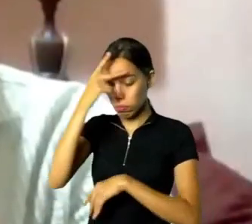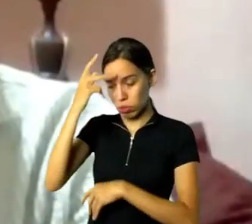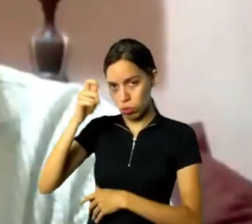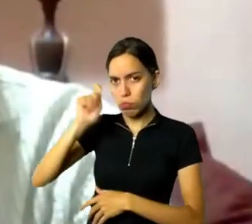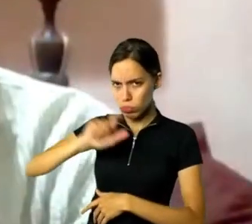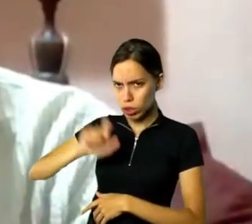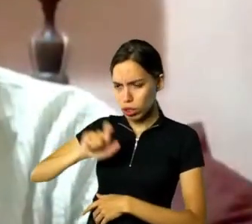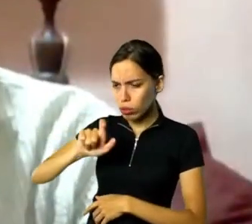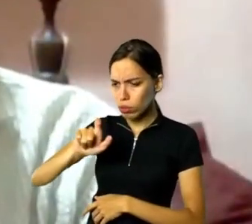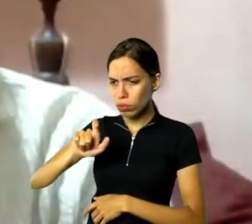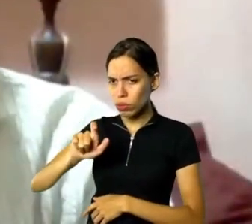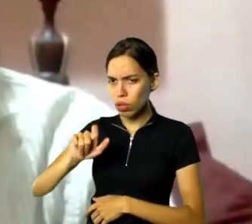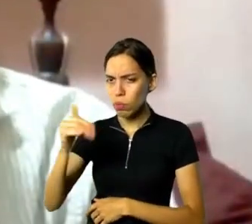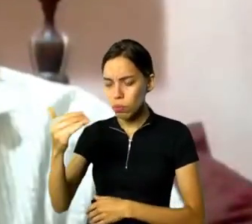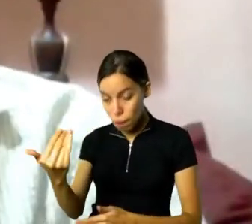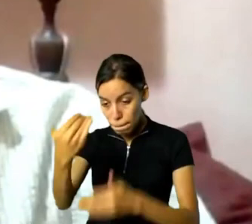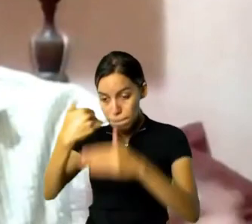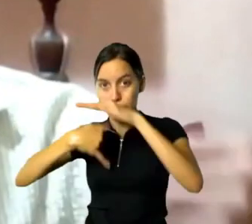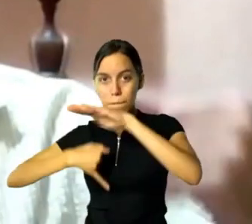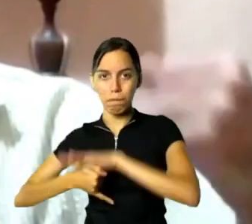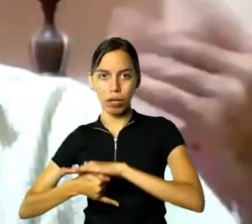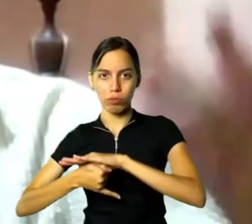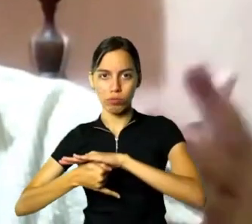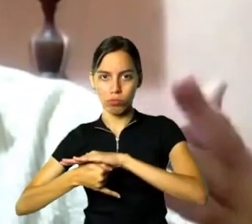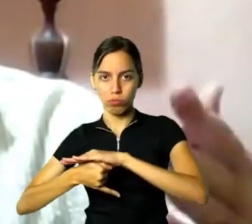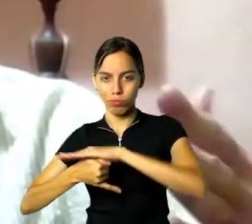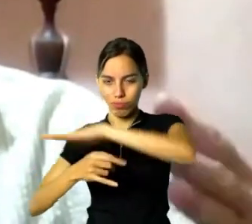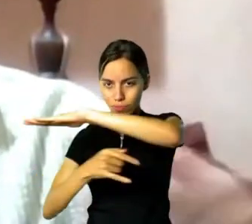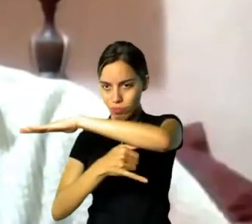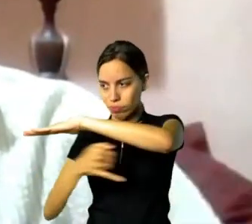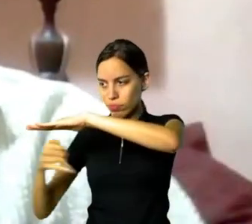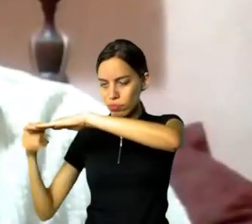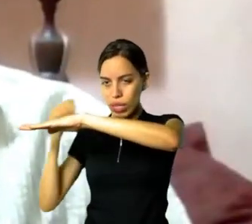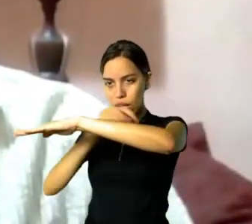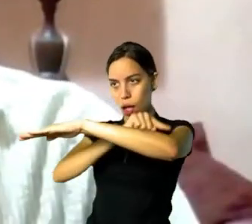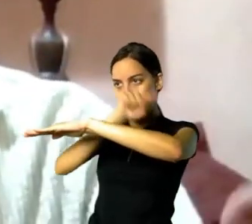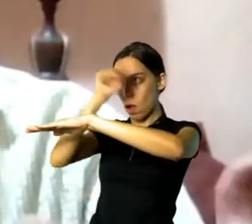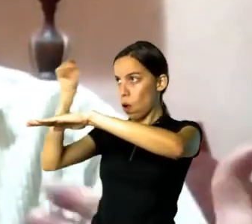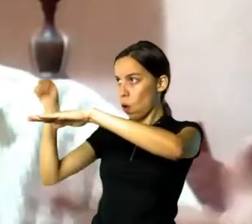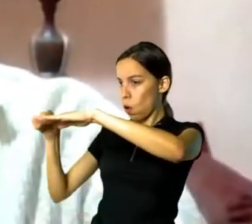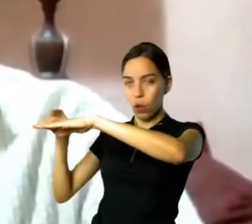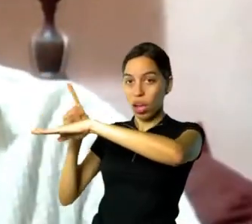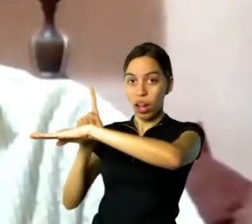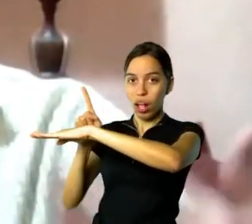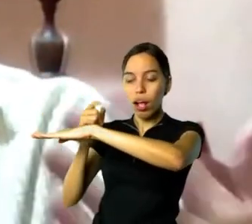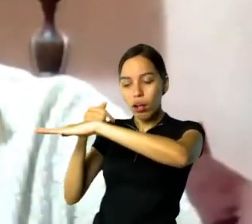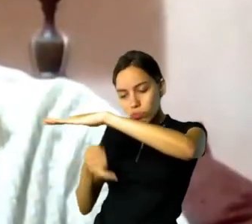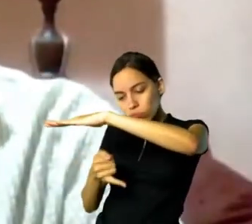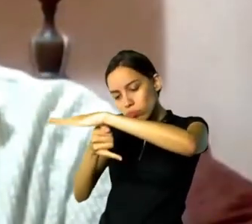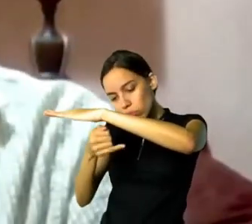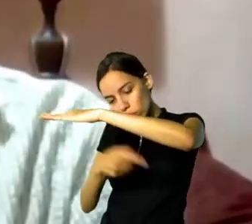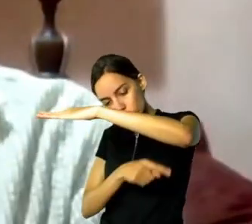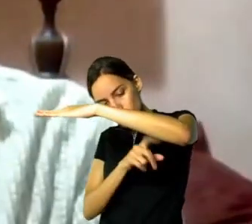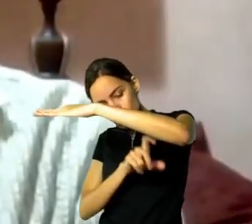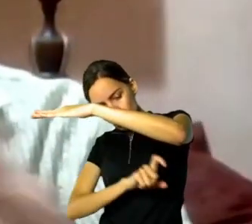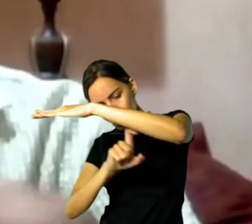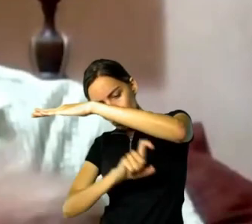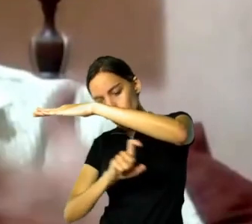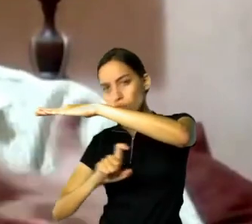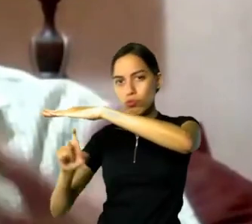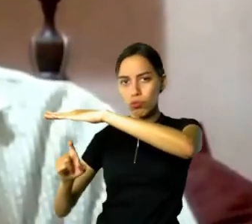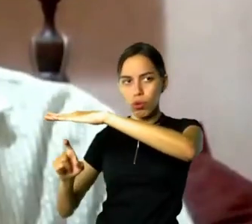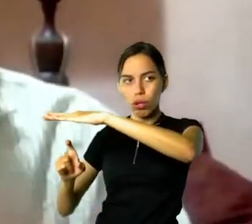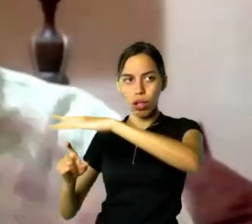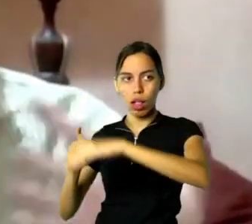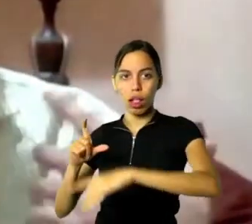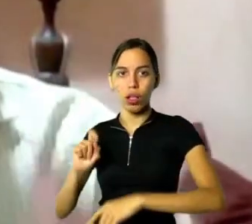O viaduto é um lugar desse. Porque, assim, você falar de grafite é uma coisa que todo mundo gosta, que é confortável. Já